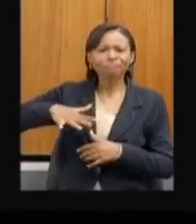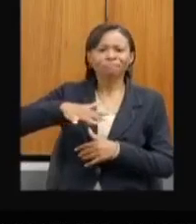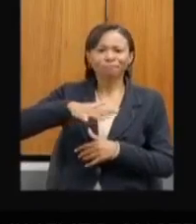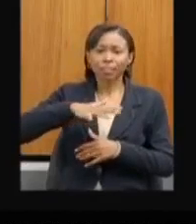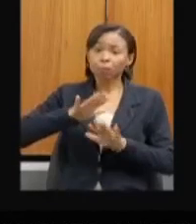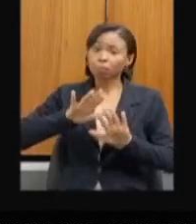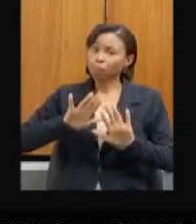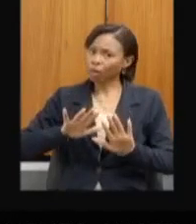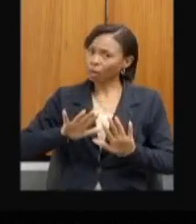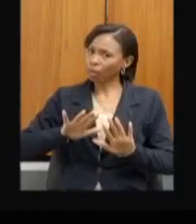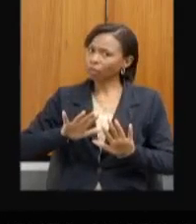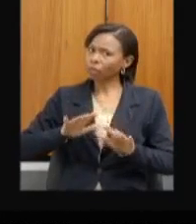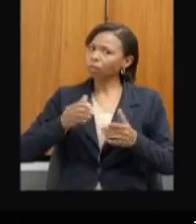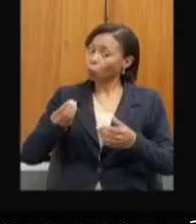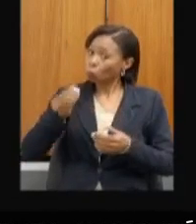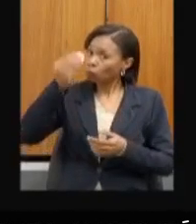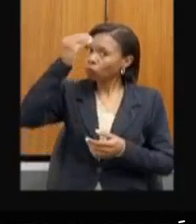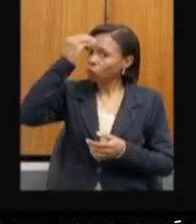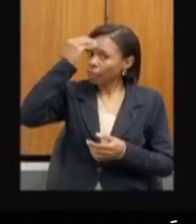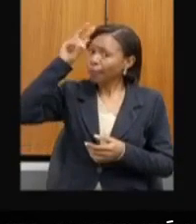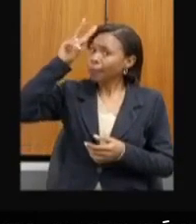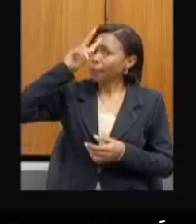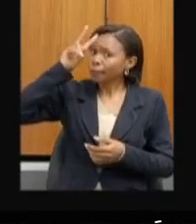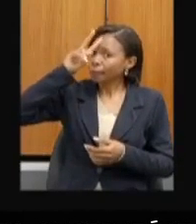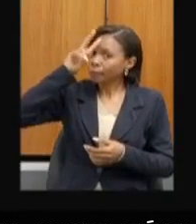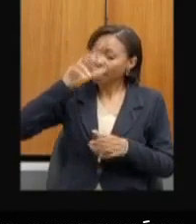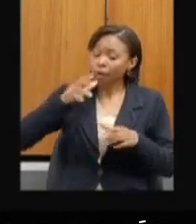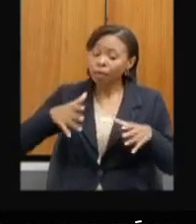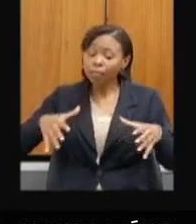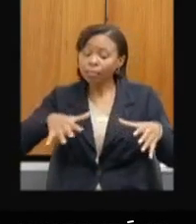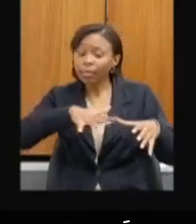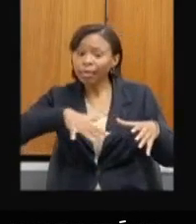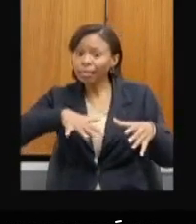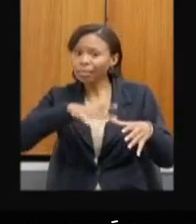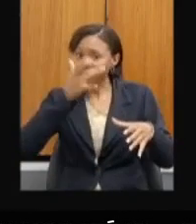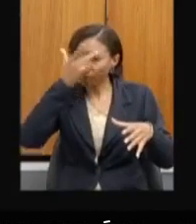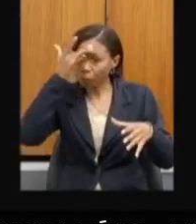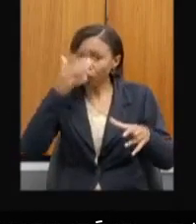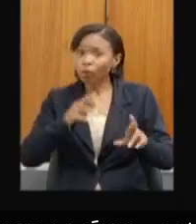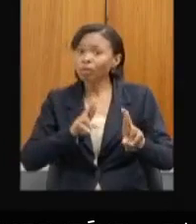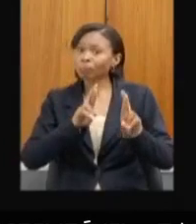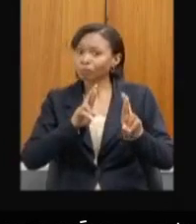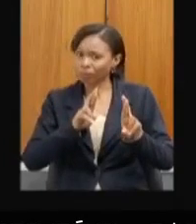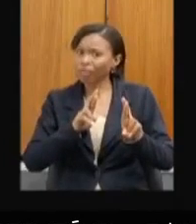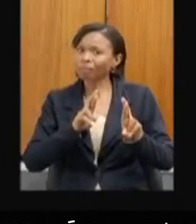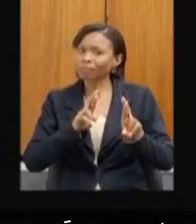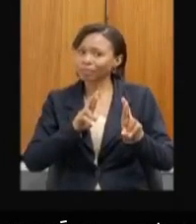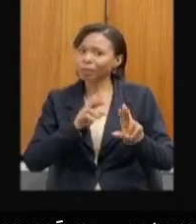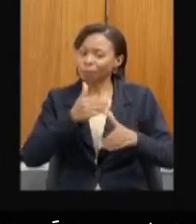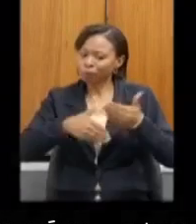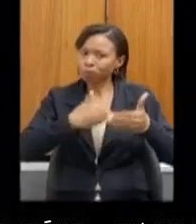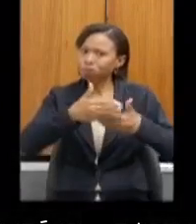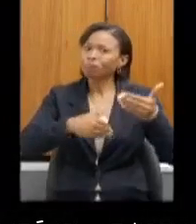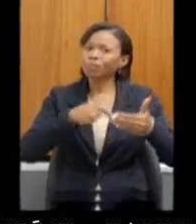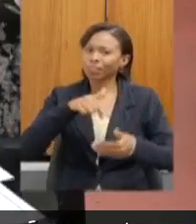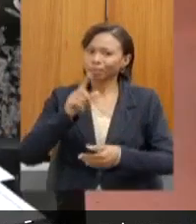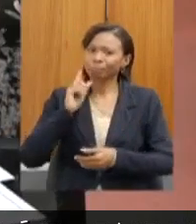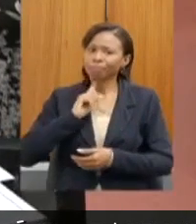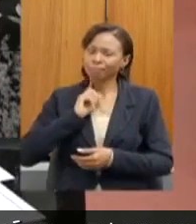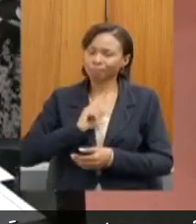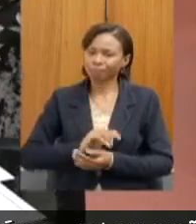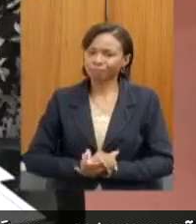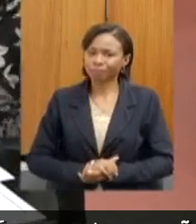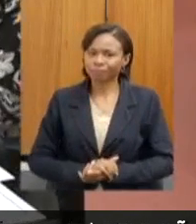as pessoas que produzem, que fazem a riqueza do Estado de Minas Gerais. Muito obrigado, secretário. Muito obrigado, deputado